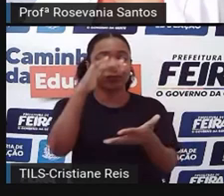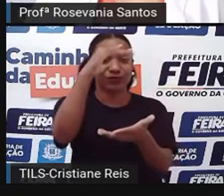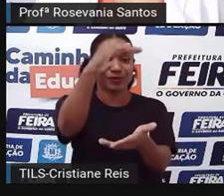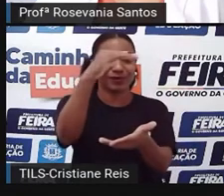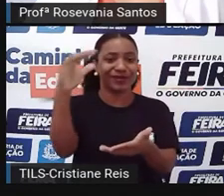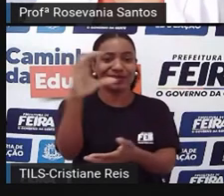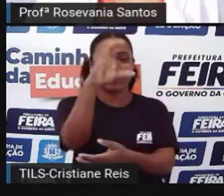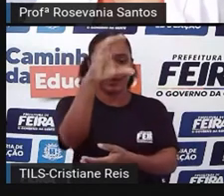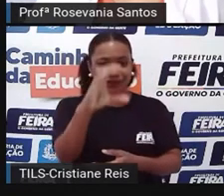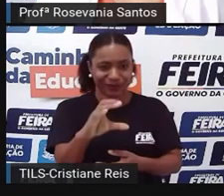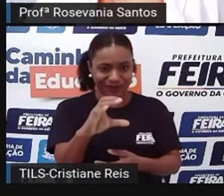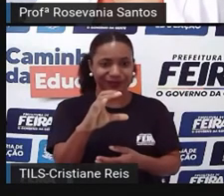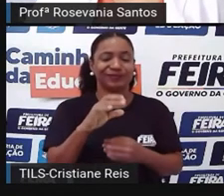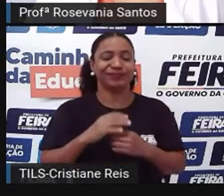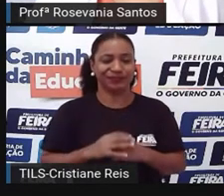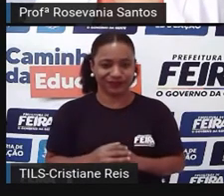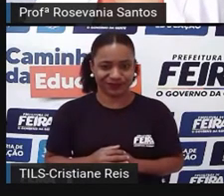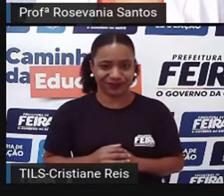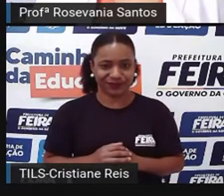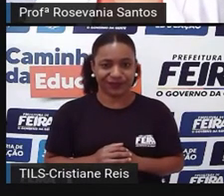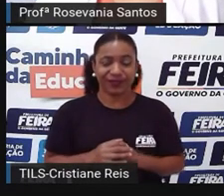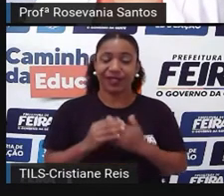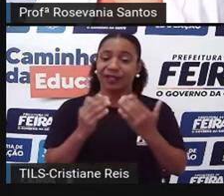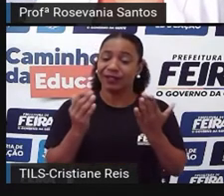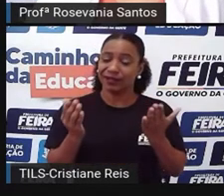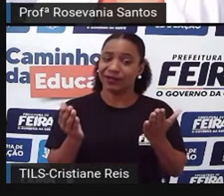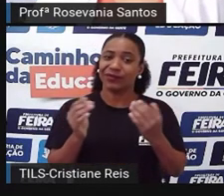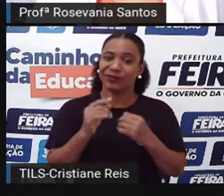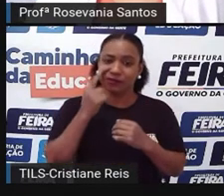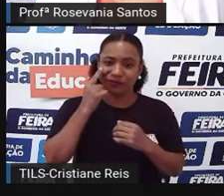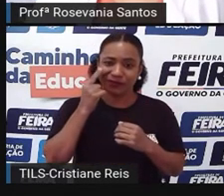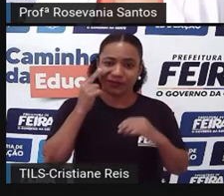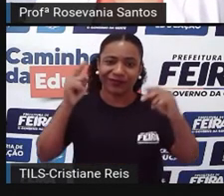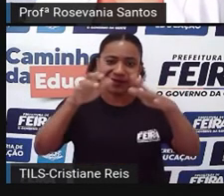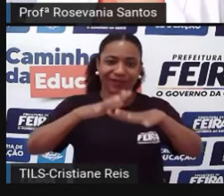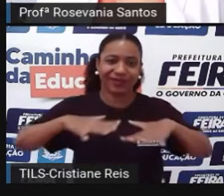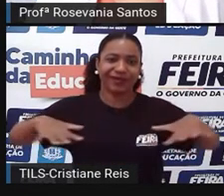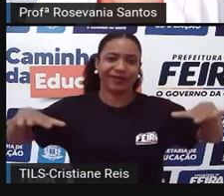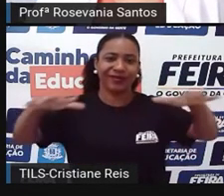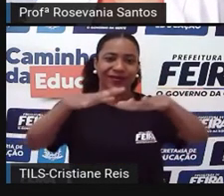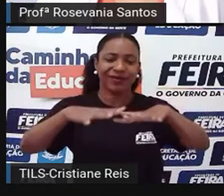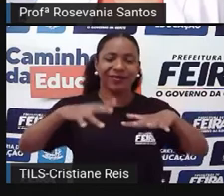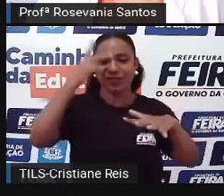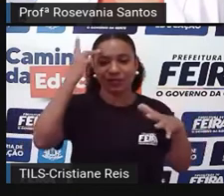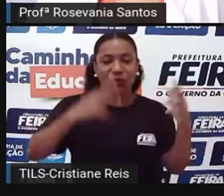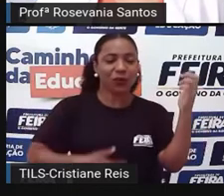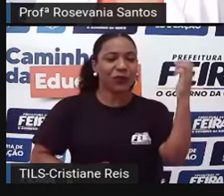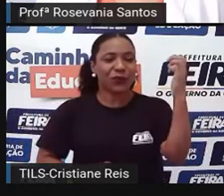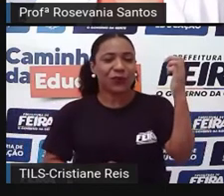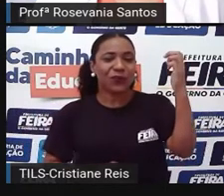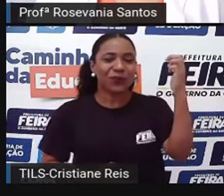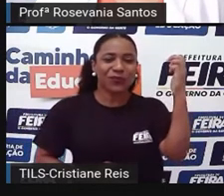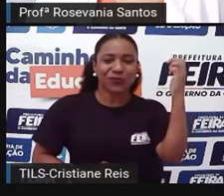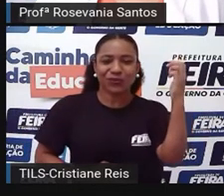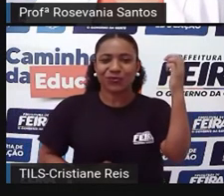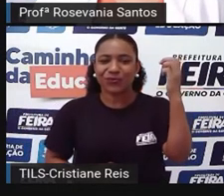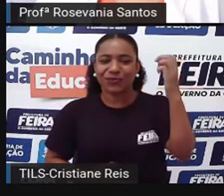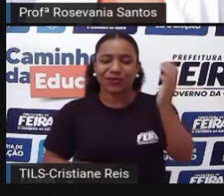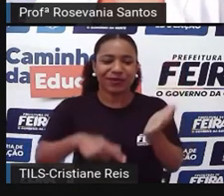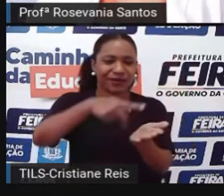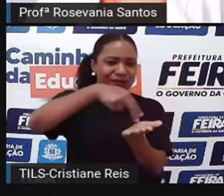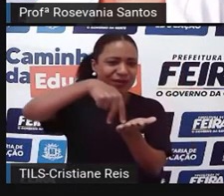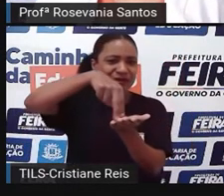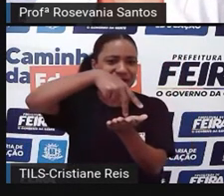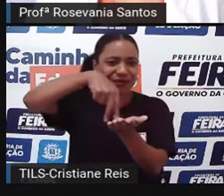aqui, só pra chamar mesmo a nossa atenção, eu coloquei essa areazinha, né, do povo aí do forró, da, é, das